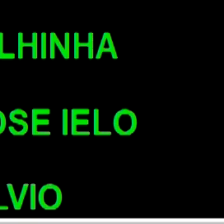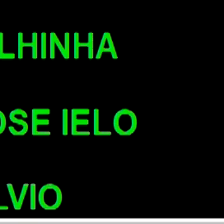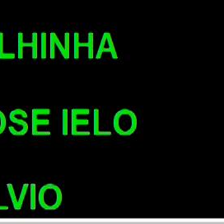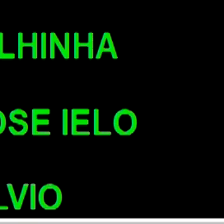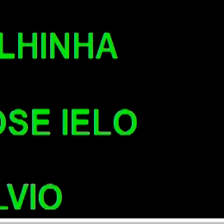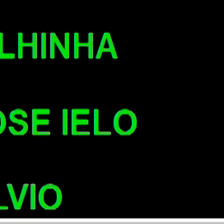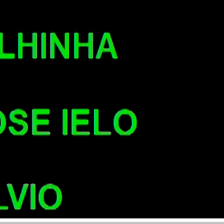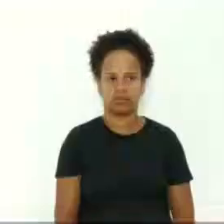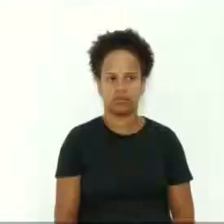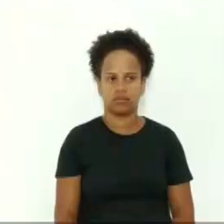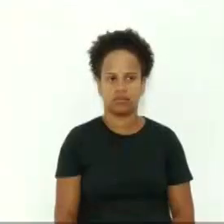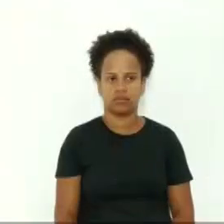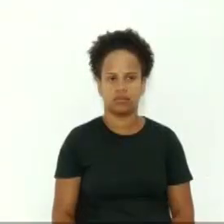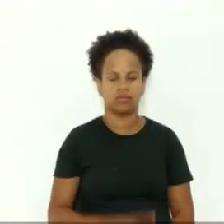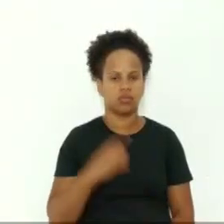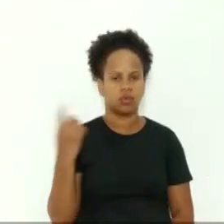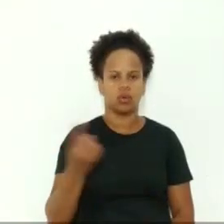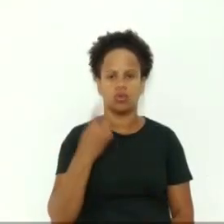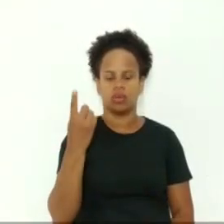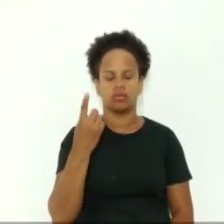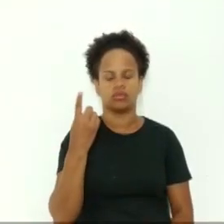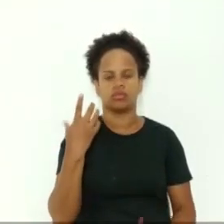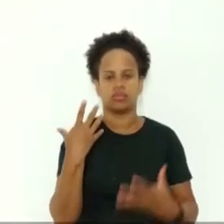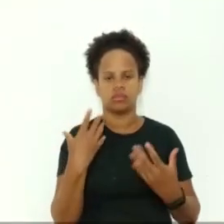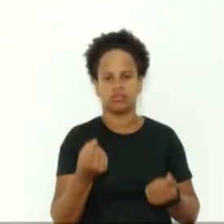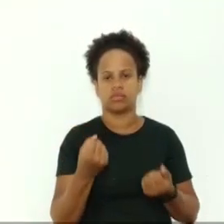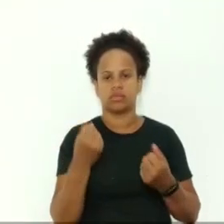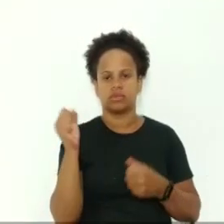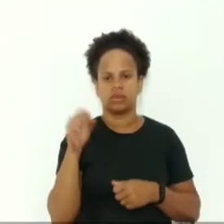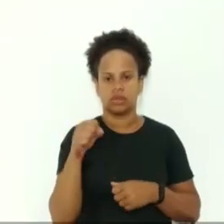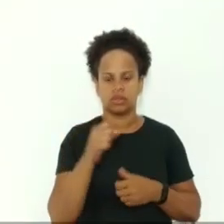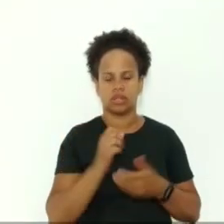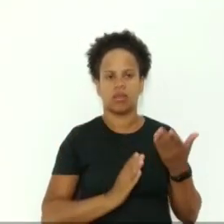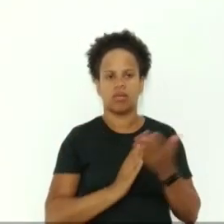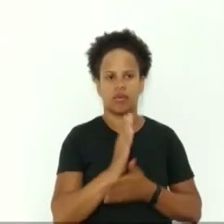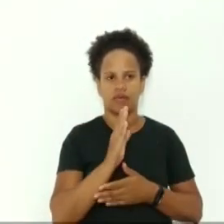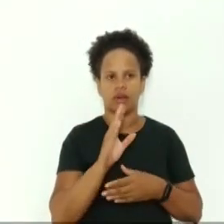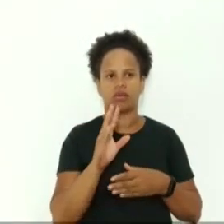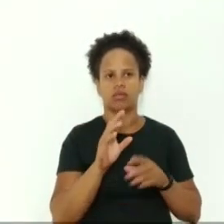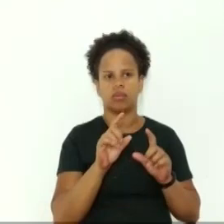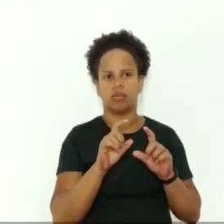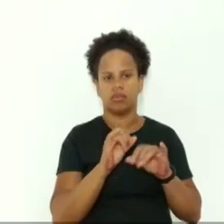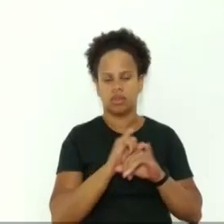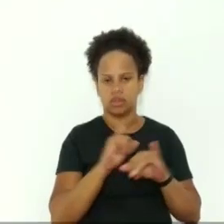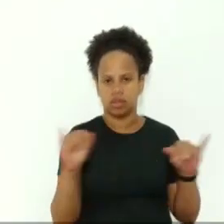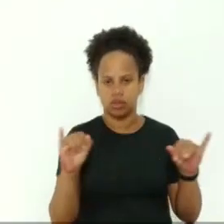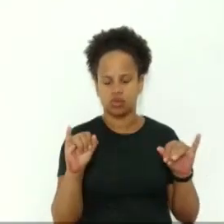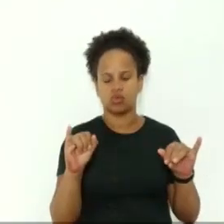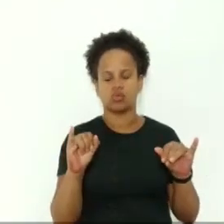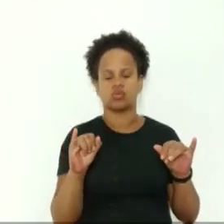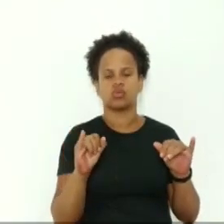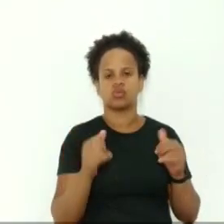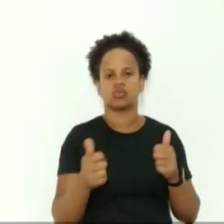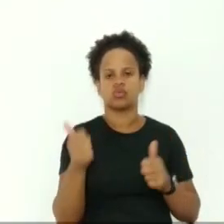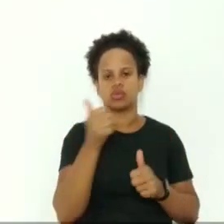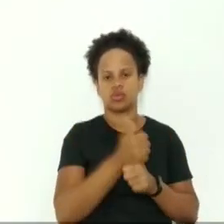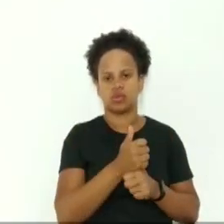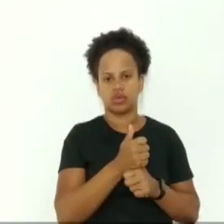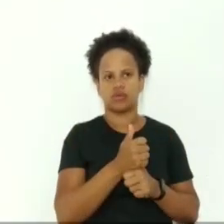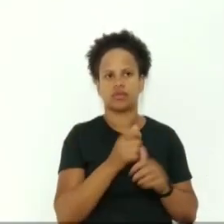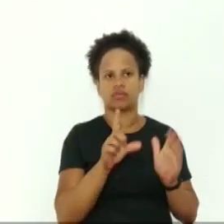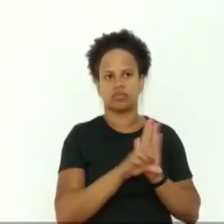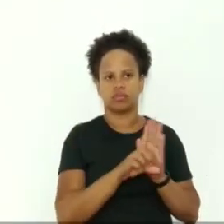Também por unanimidade, aprovada a mensagem substitutiva da lei complementar número 28, de 2022. Último